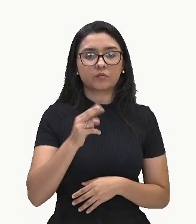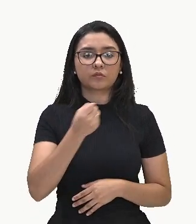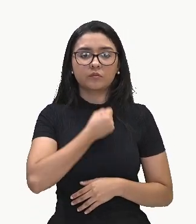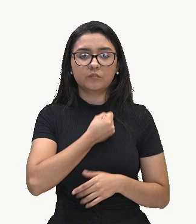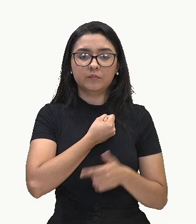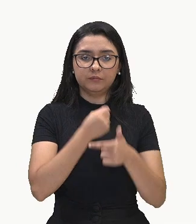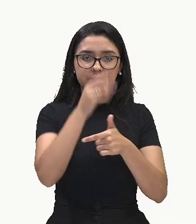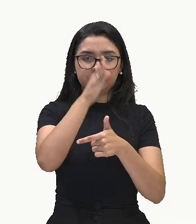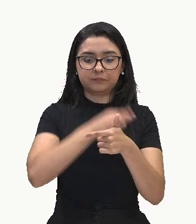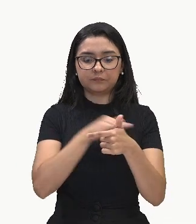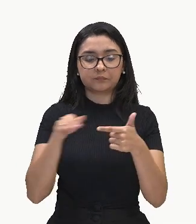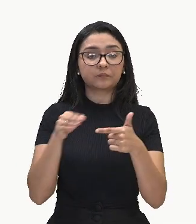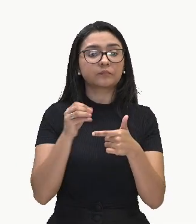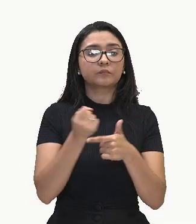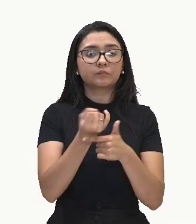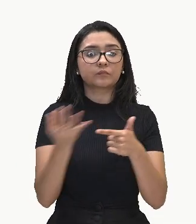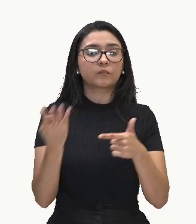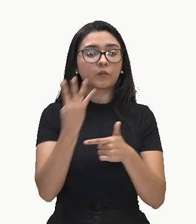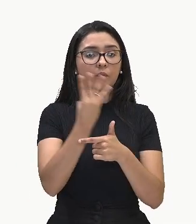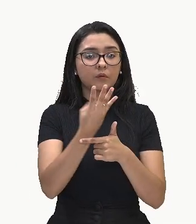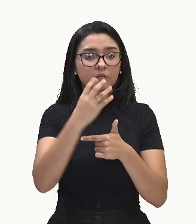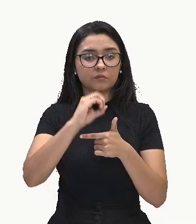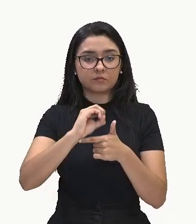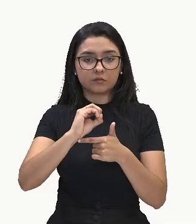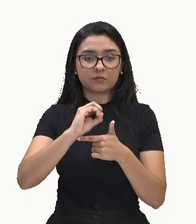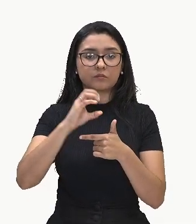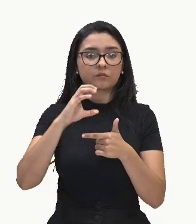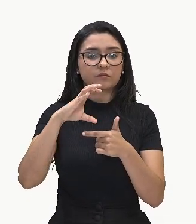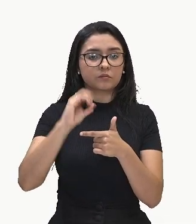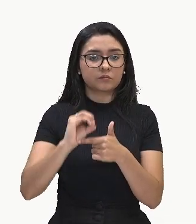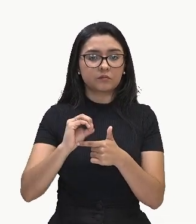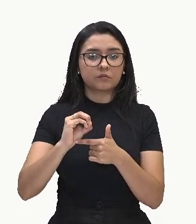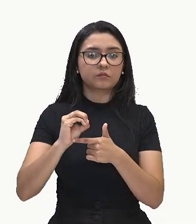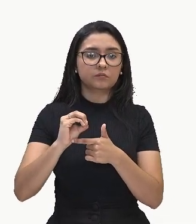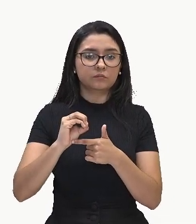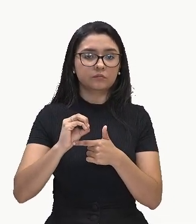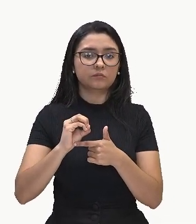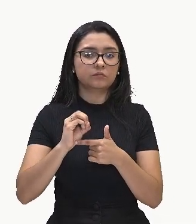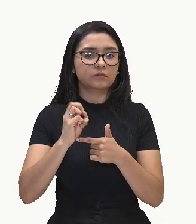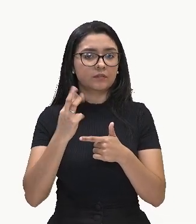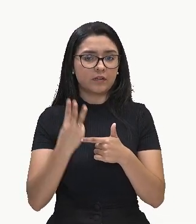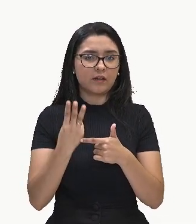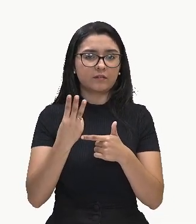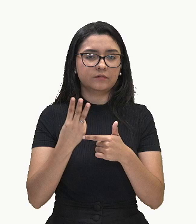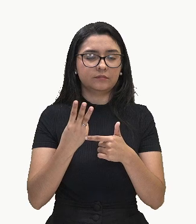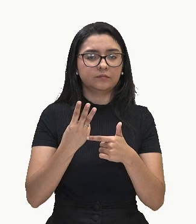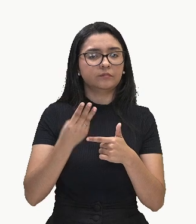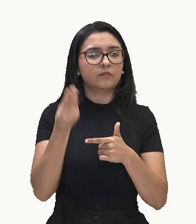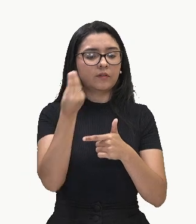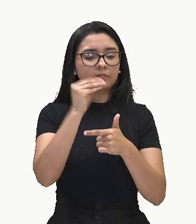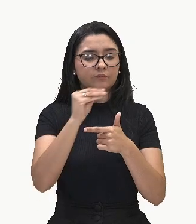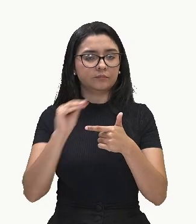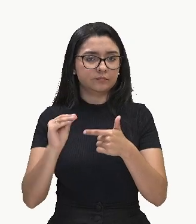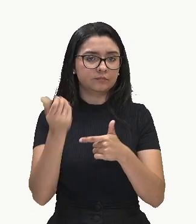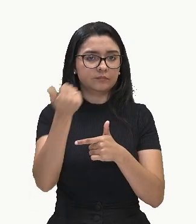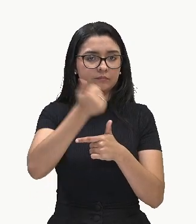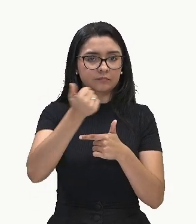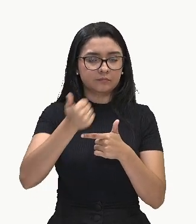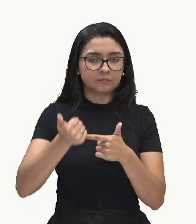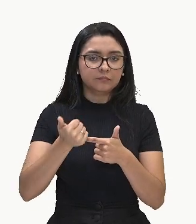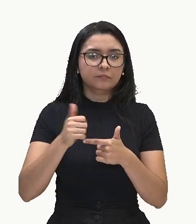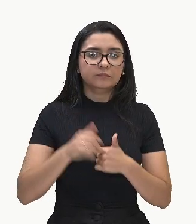0, 0, 3. Ok?